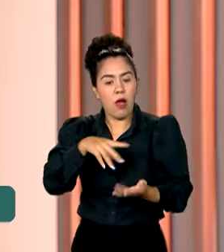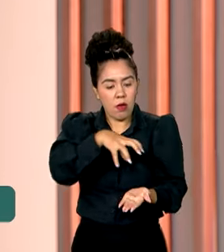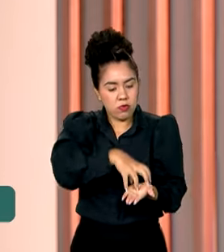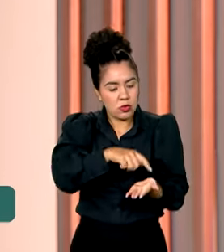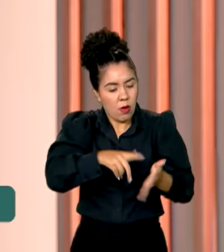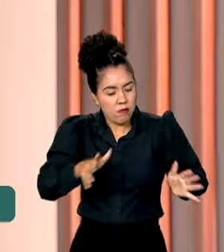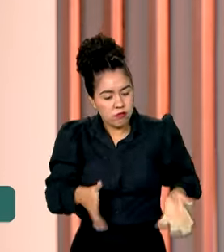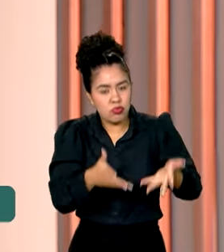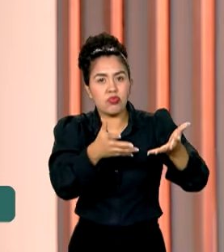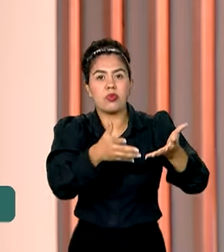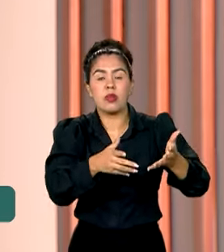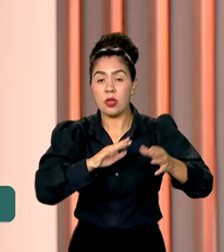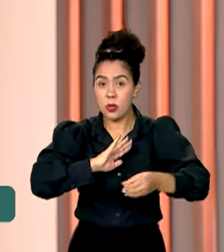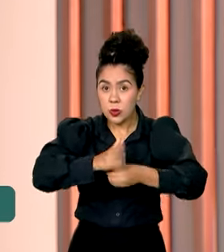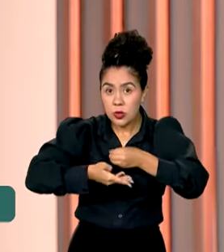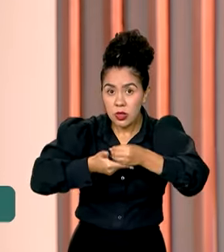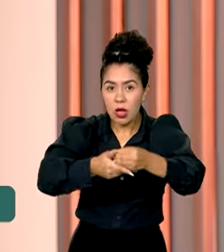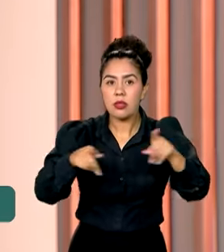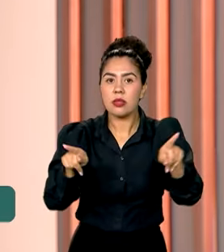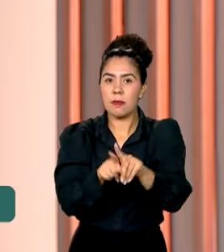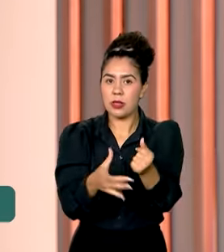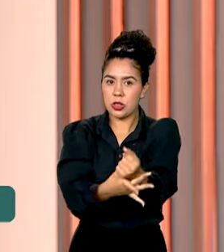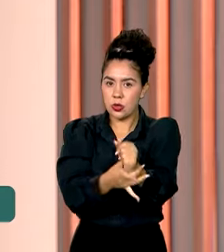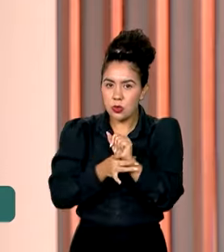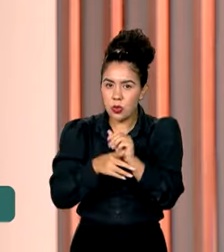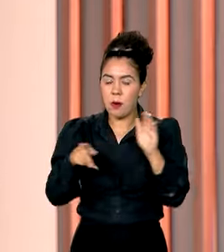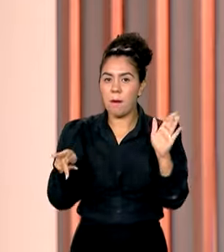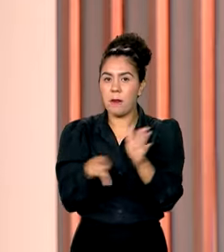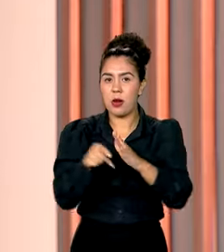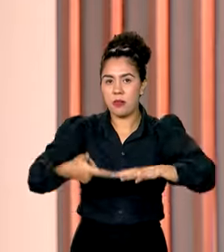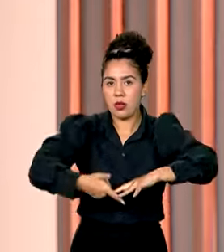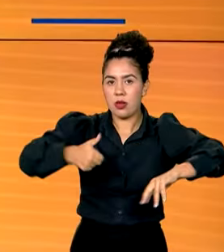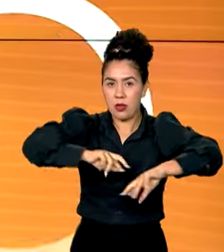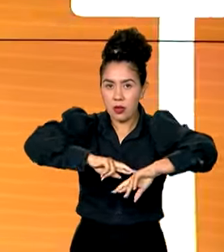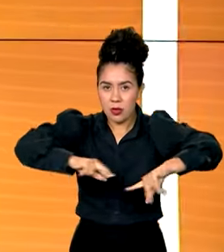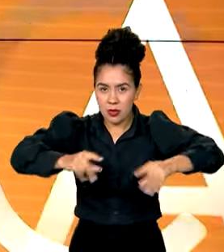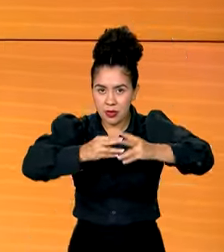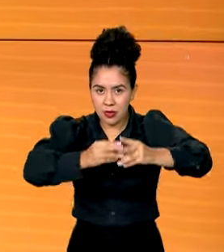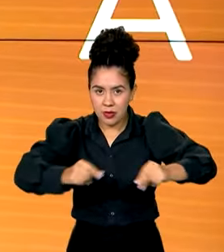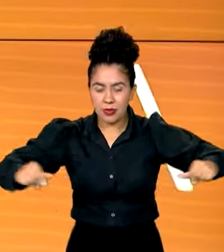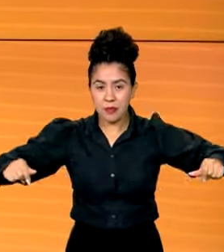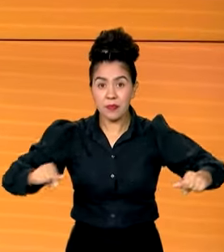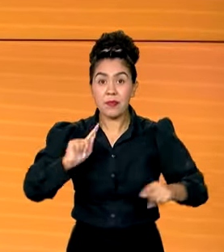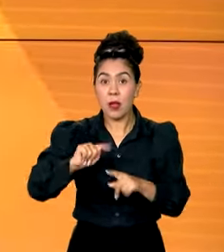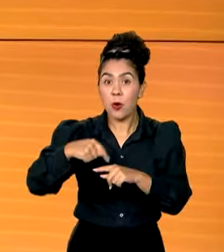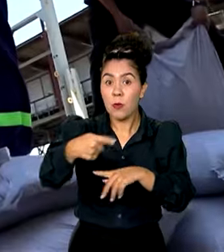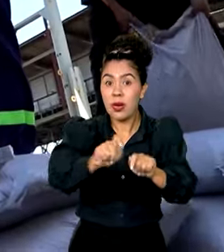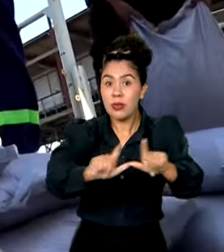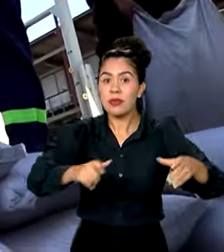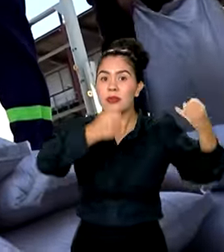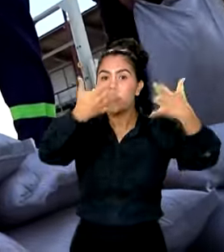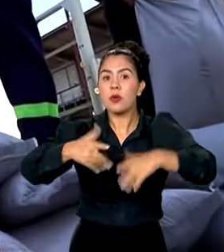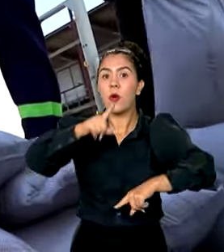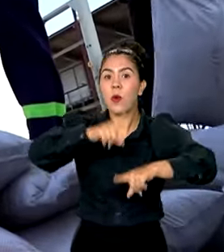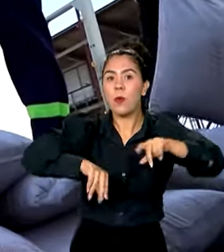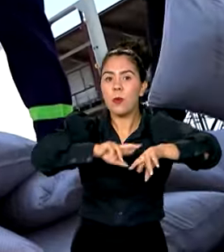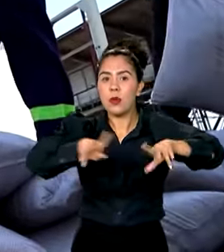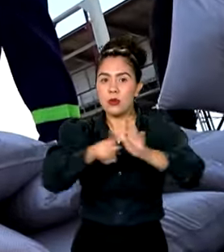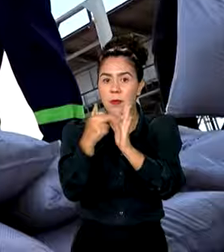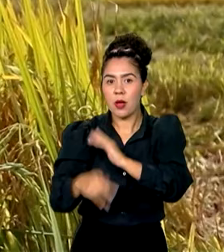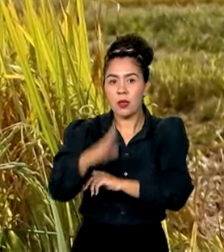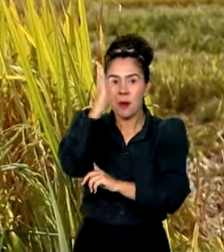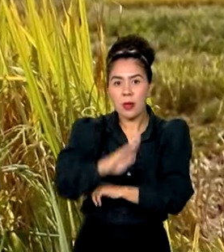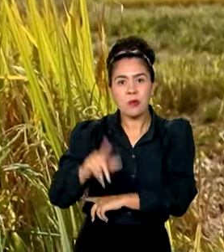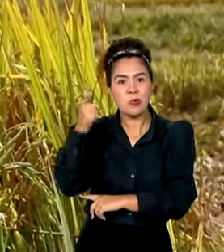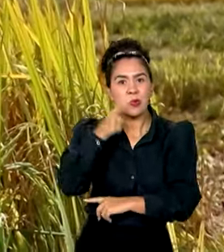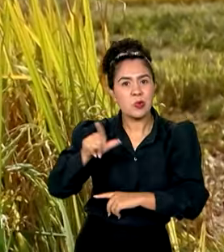desenvolvimento sustentável e seguro da mineração no país. Veja a seguir, produtos brasileiros ganham mais espaço